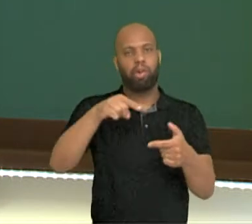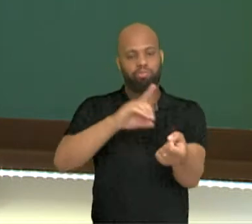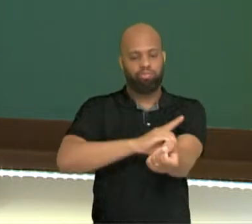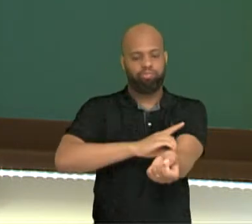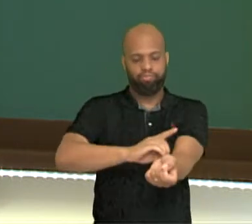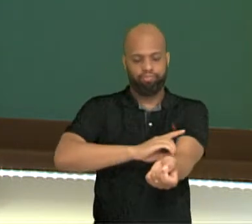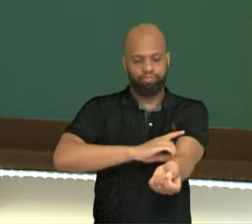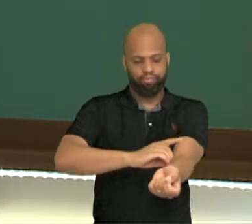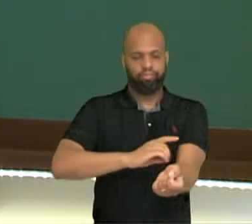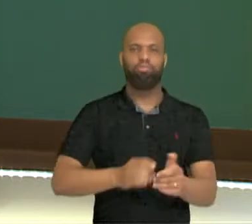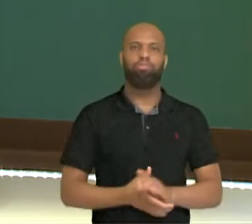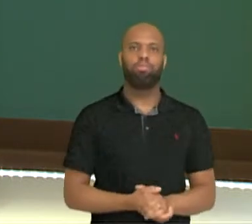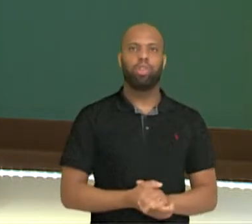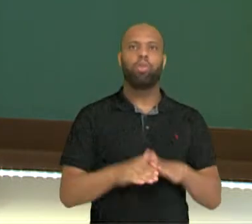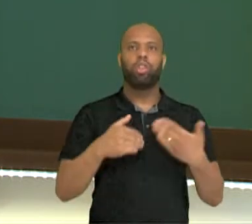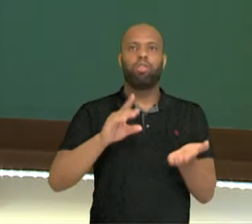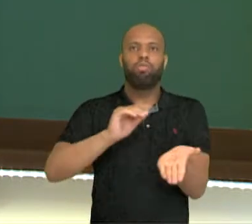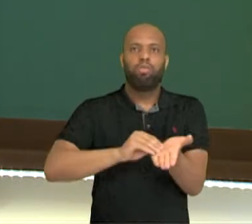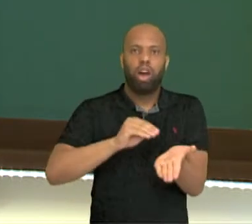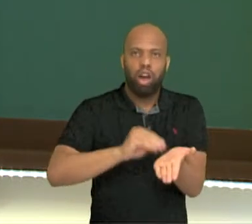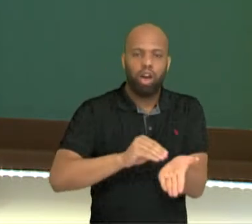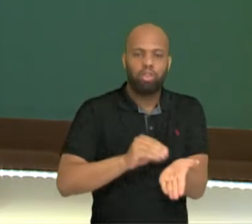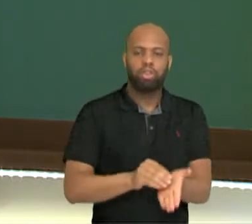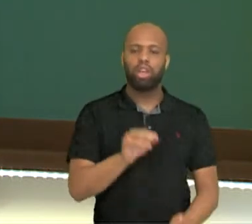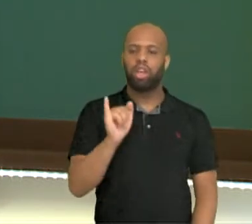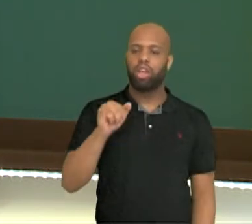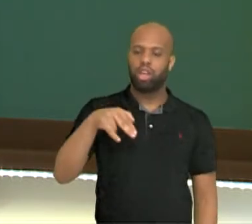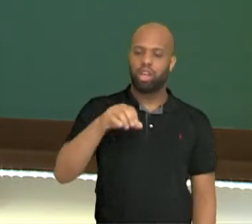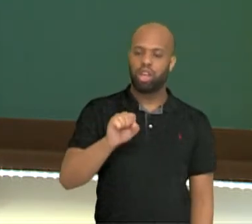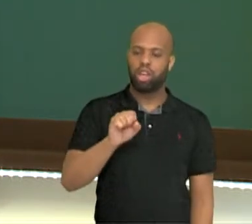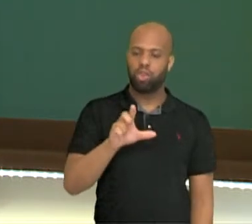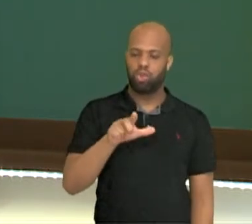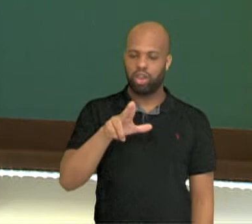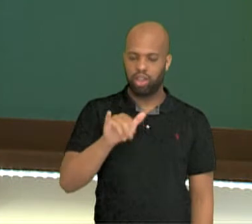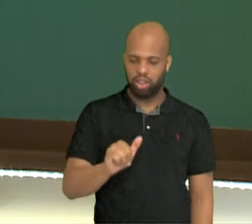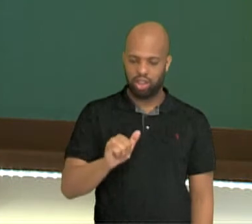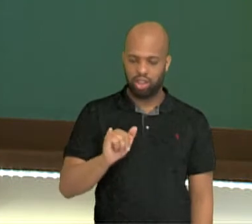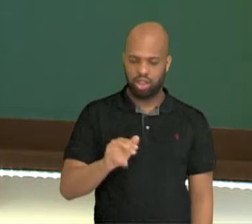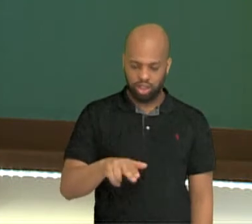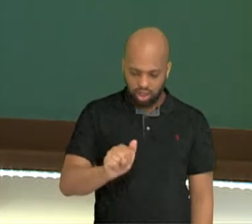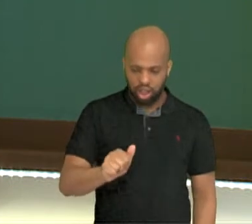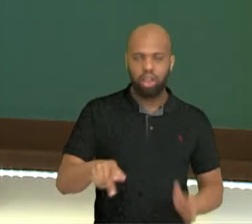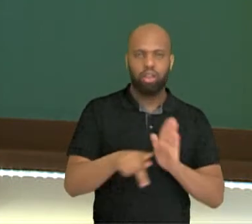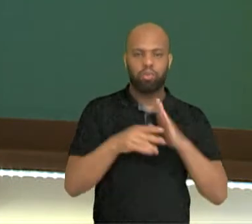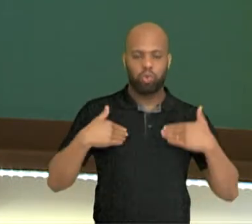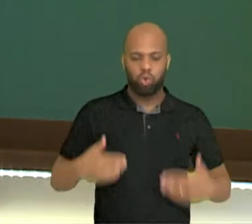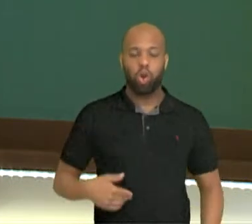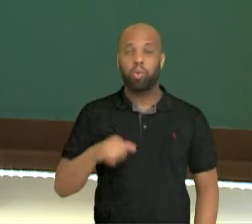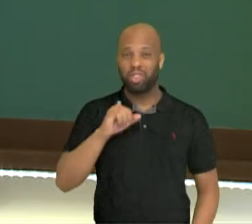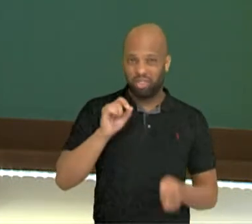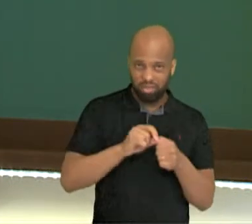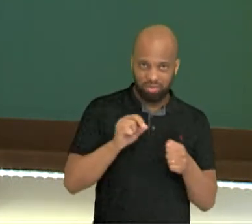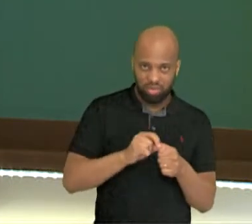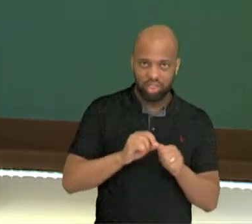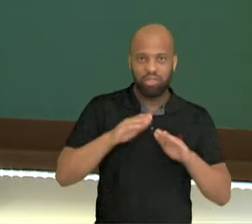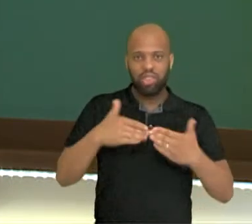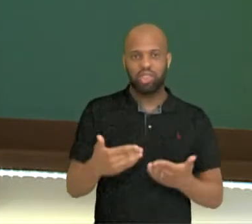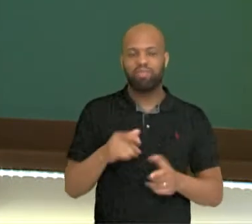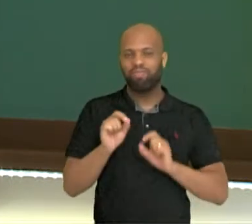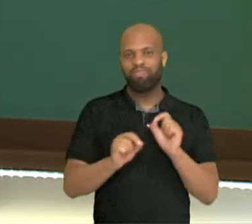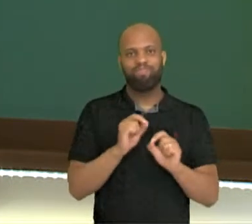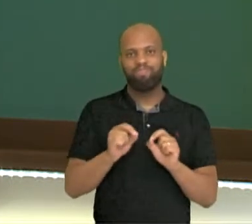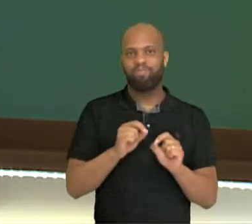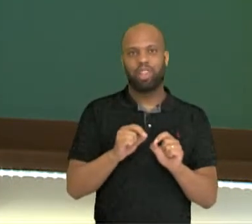diabetes aí, tá? Então, é falta de insulina no corpo e quando acontece do pâncreas produzir insulina, a insulina é